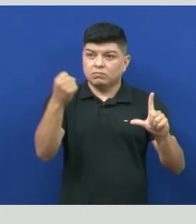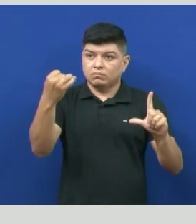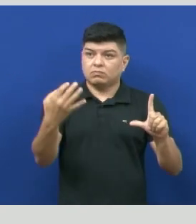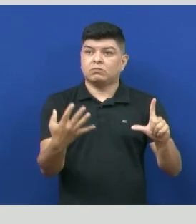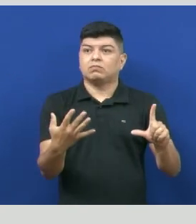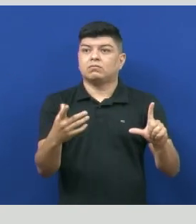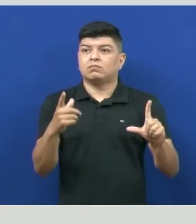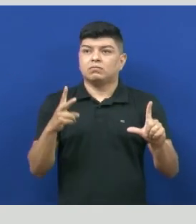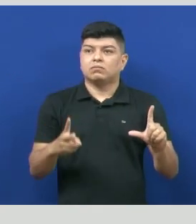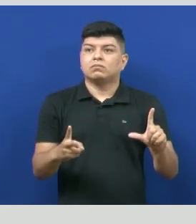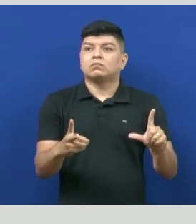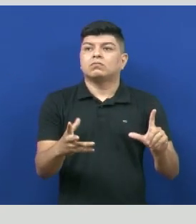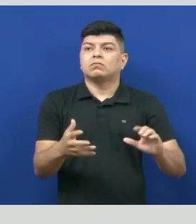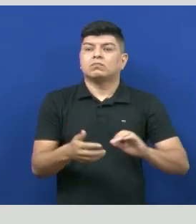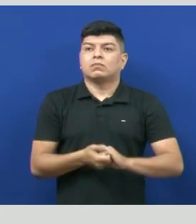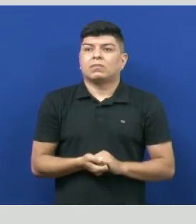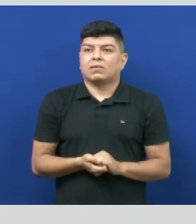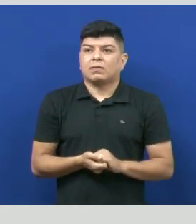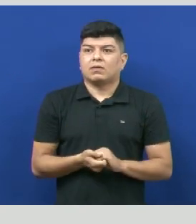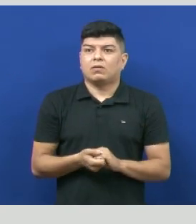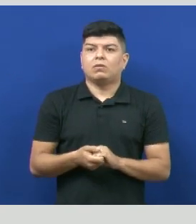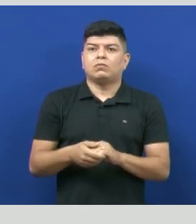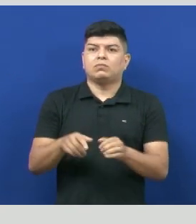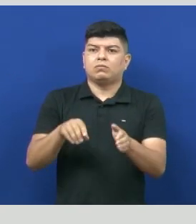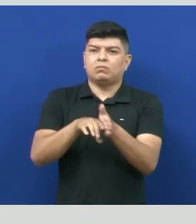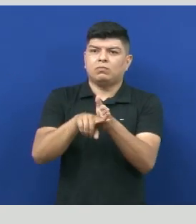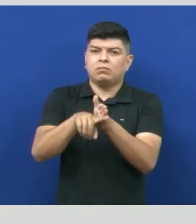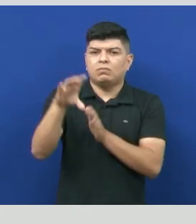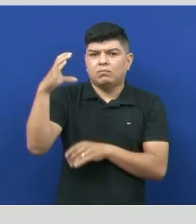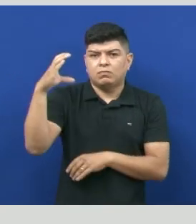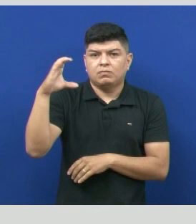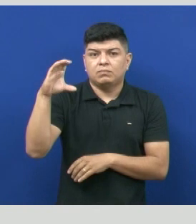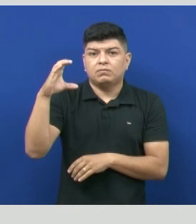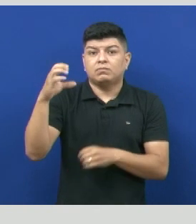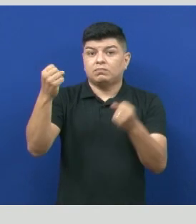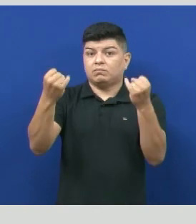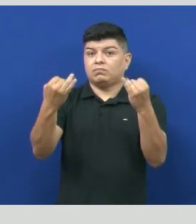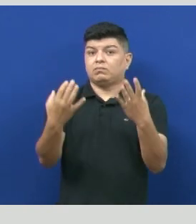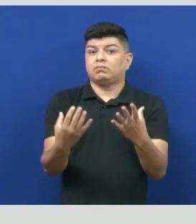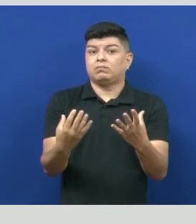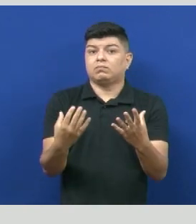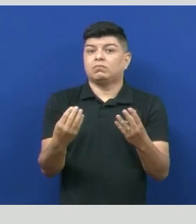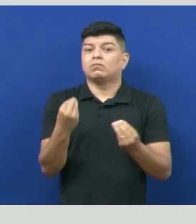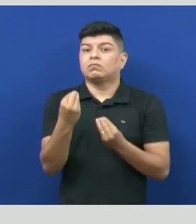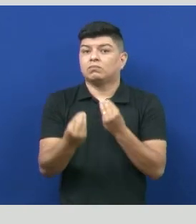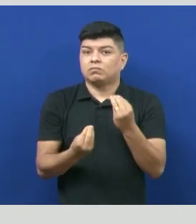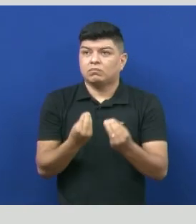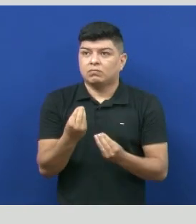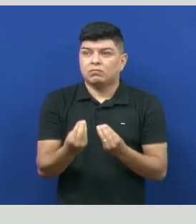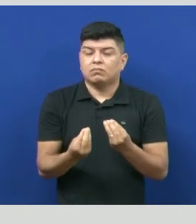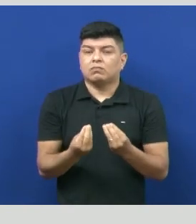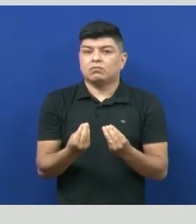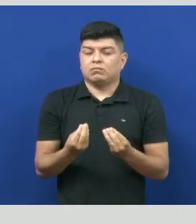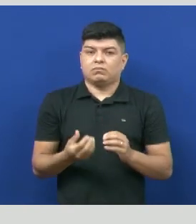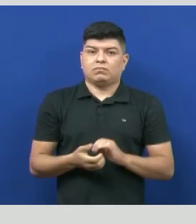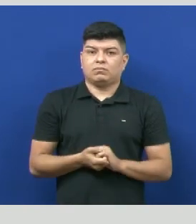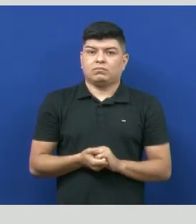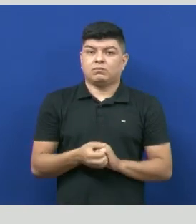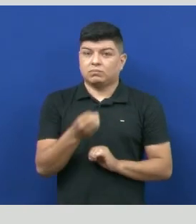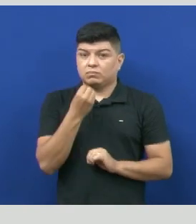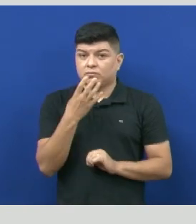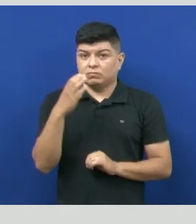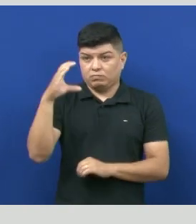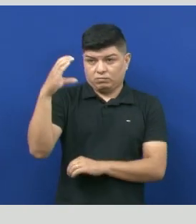os cientistas descobriram que existia esse ponto único no universo? Bom, os